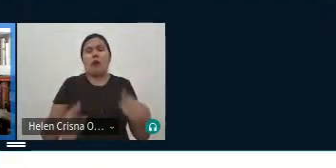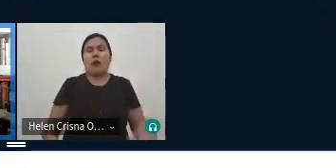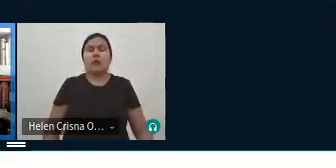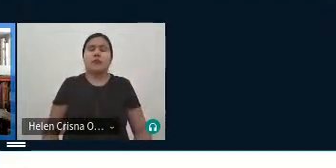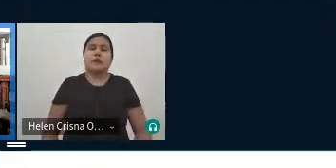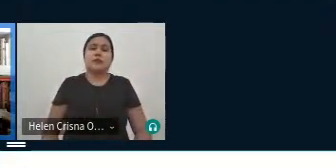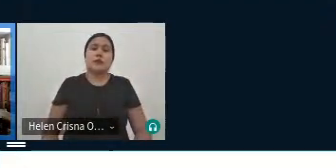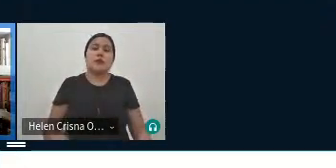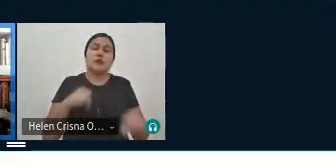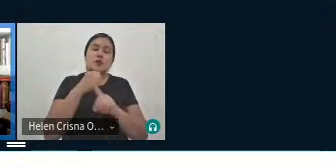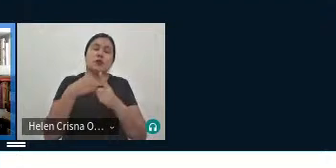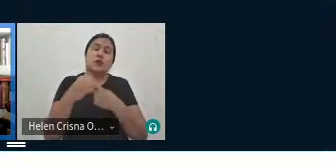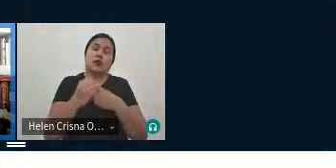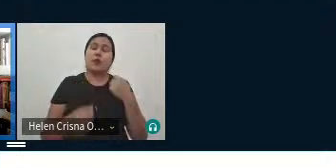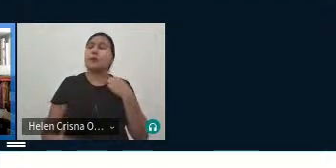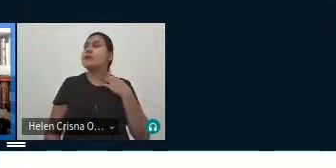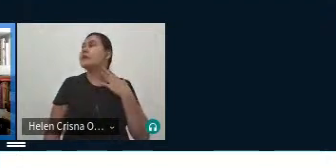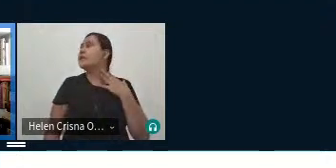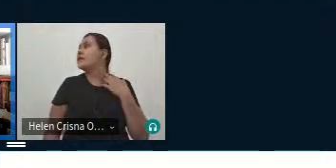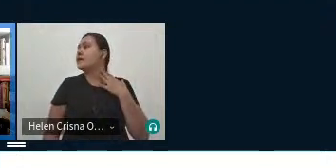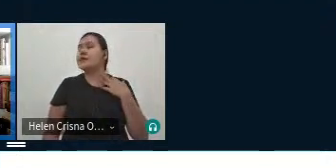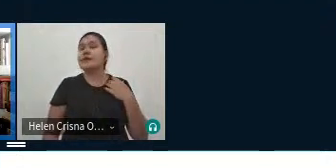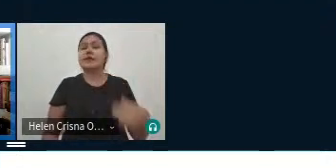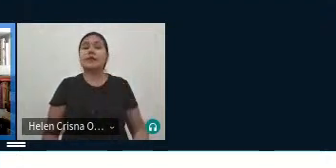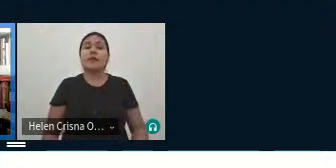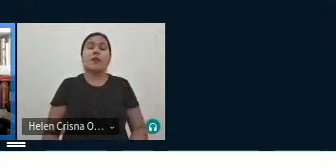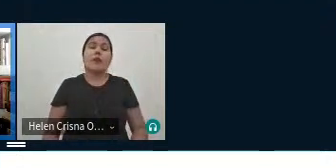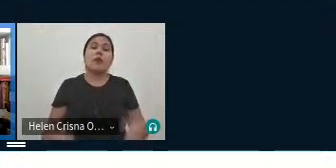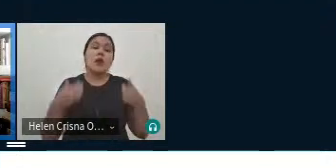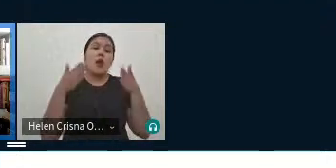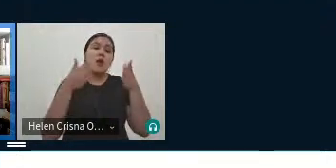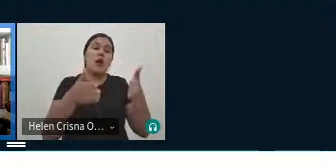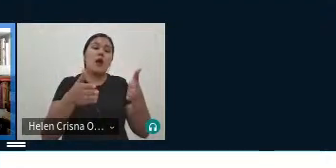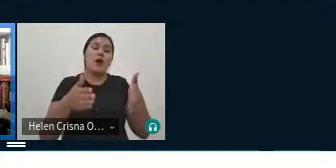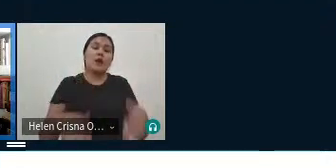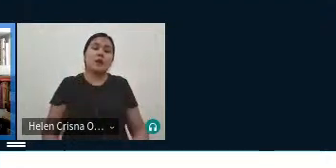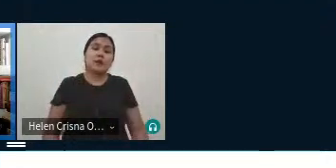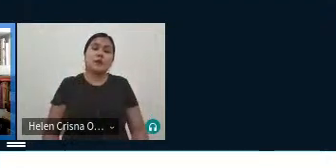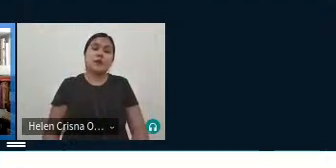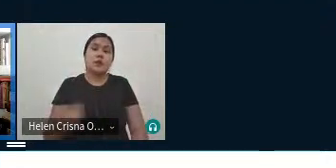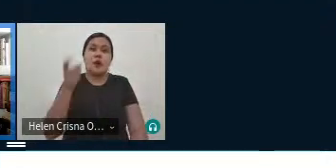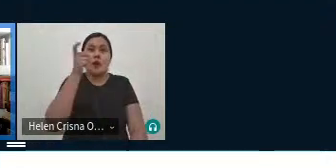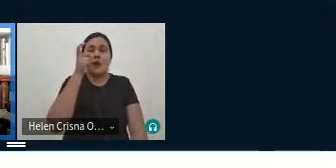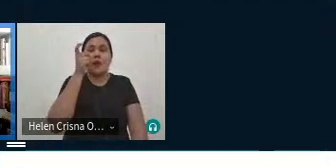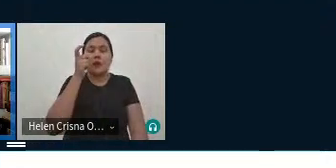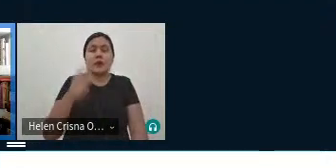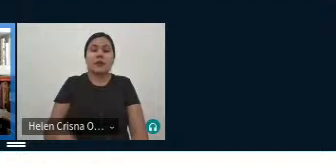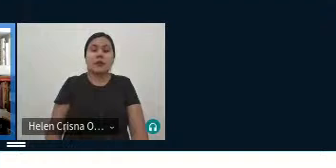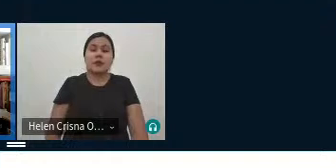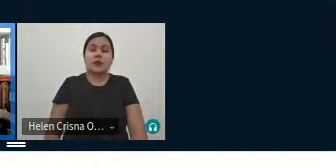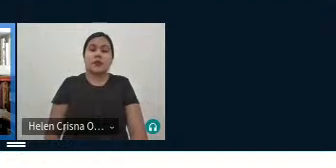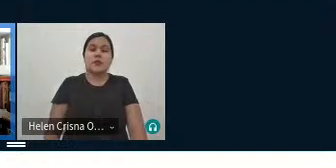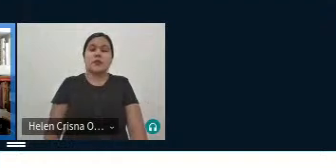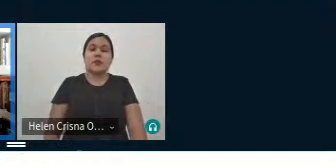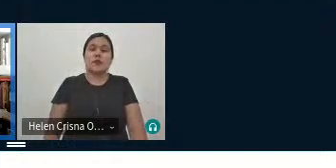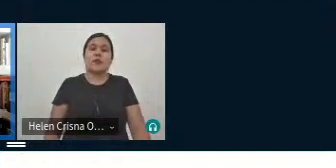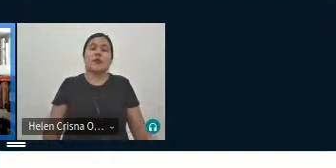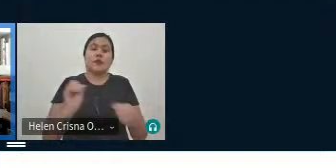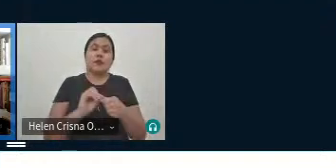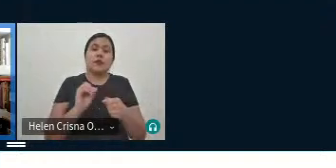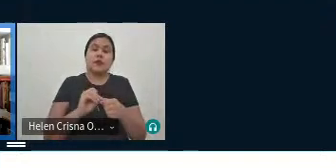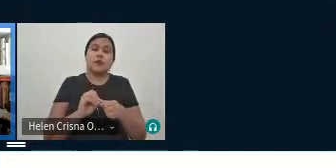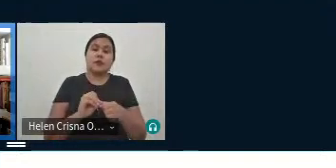como eu comentei nesse ponto é bem interessante é útil nós fazermos a